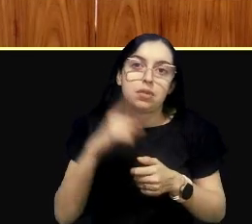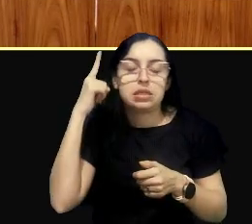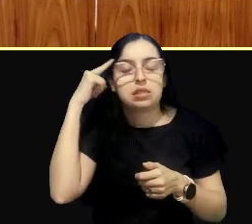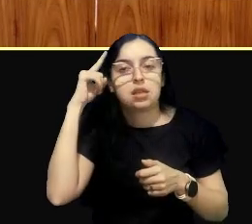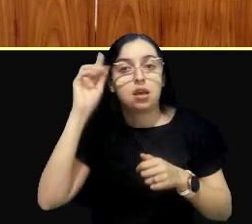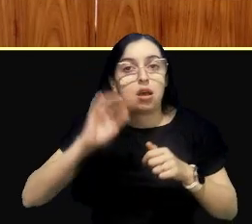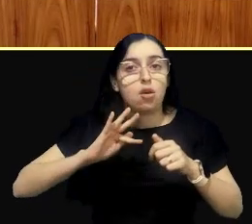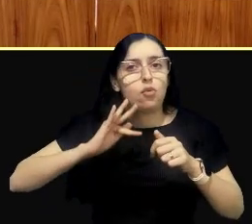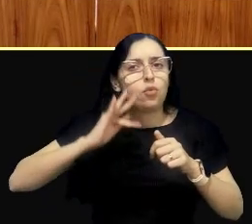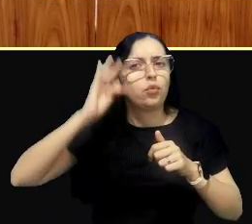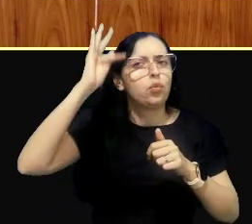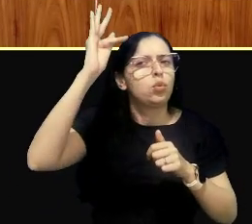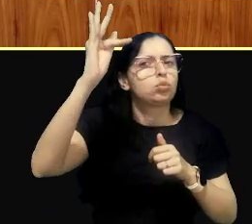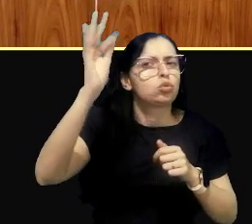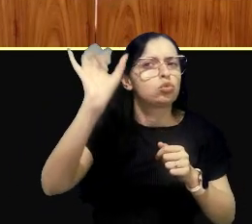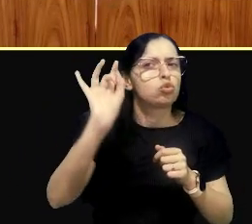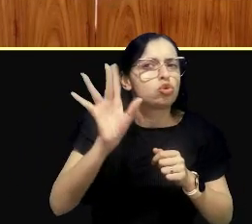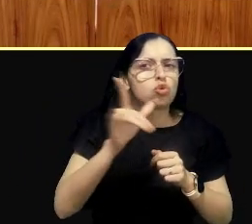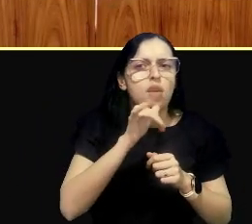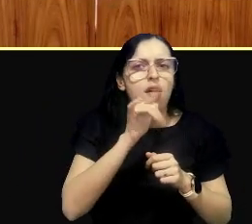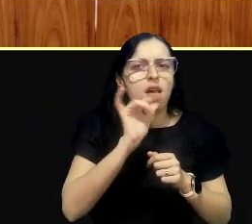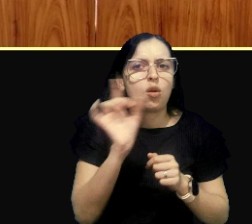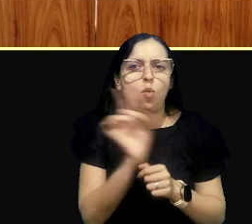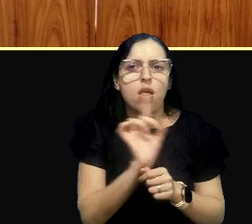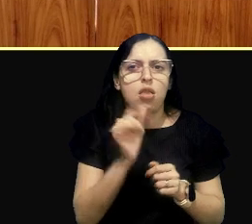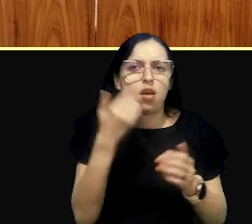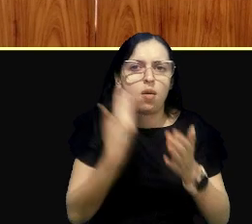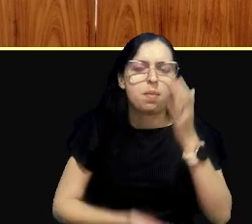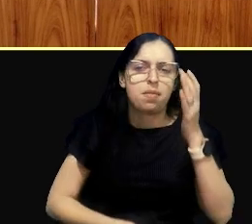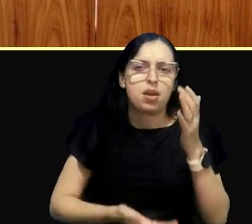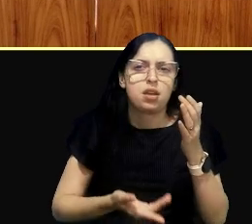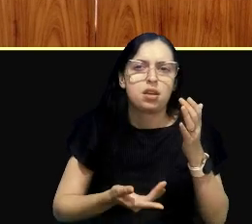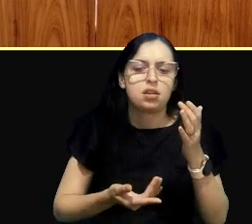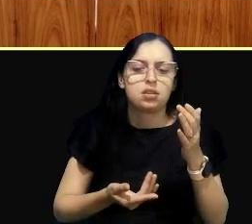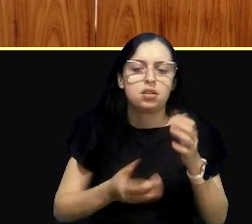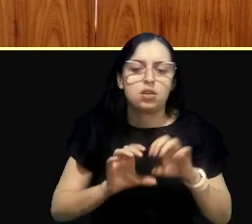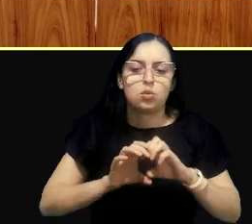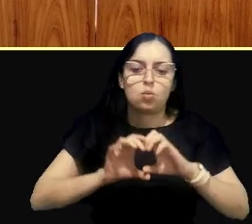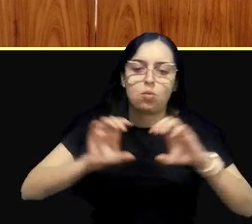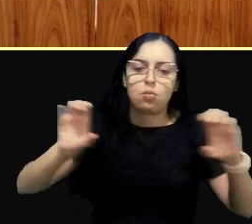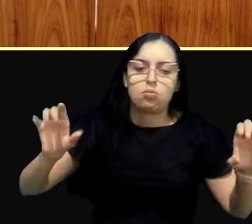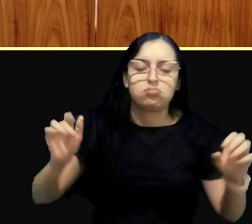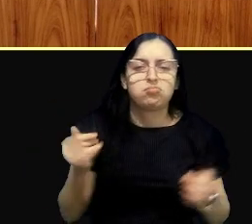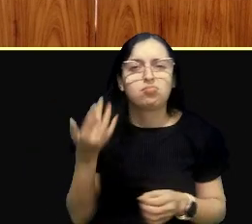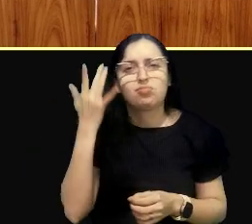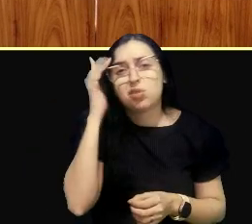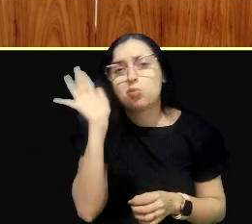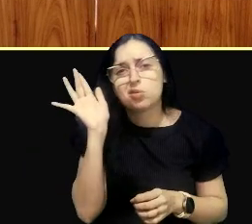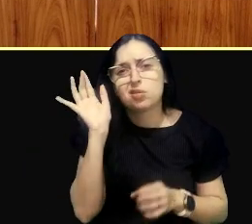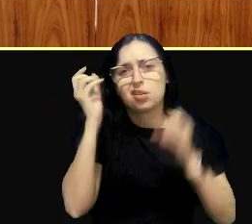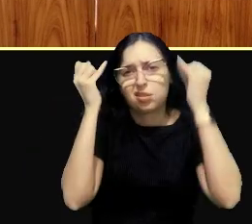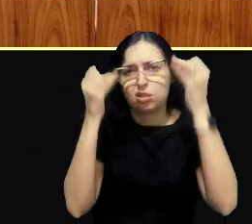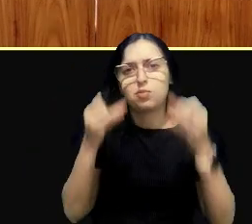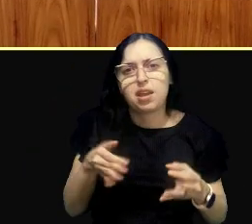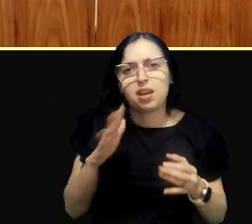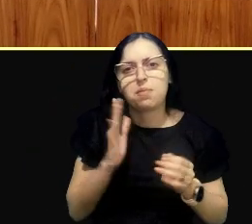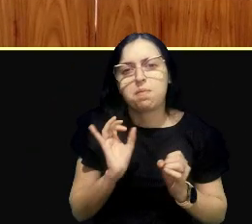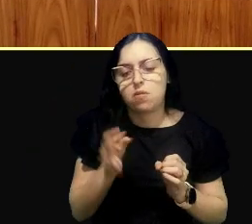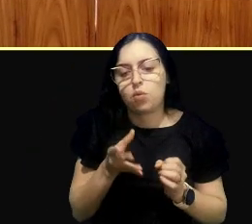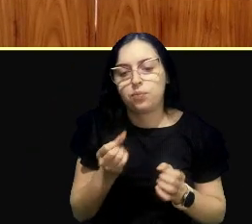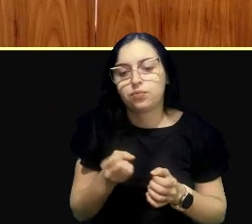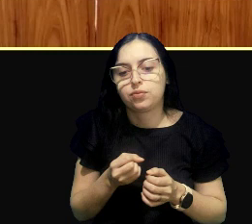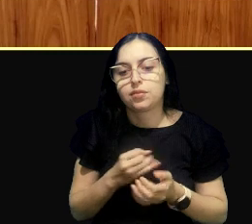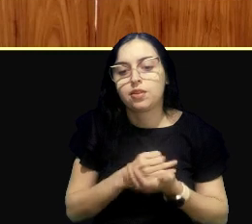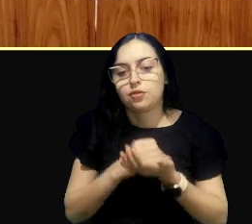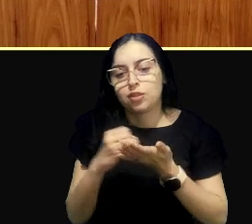dano só na água, assim, na potabilidade, no saneamento, não sei se... Bom, eu vou começar,